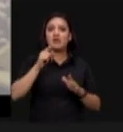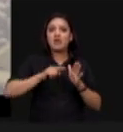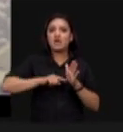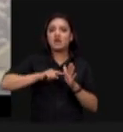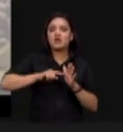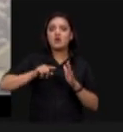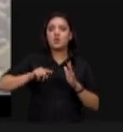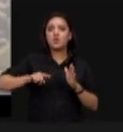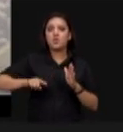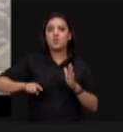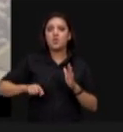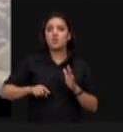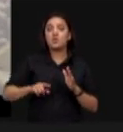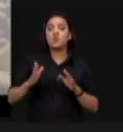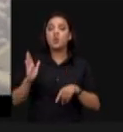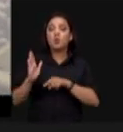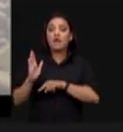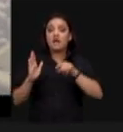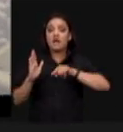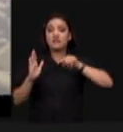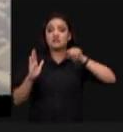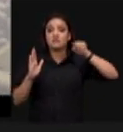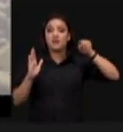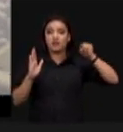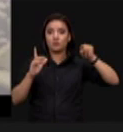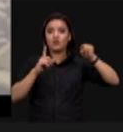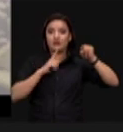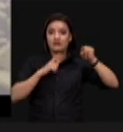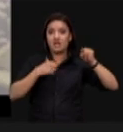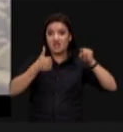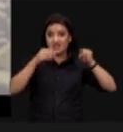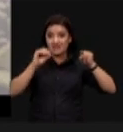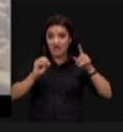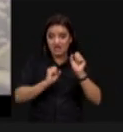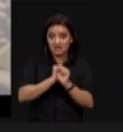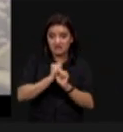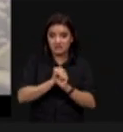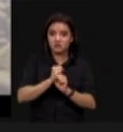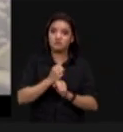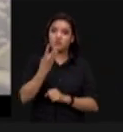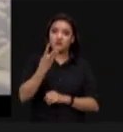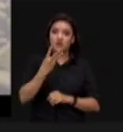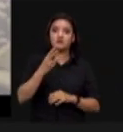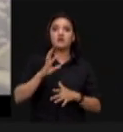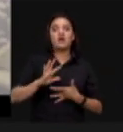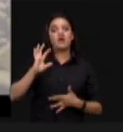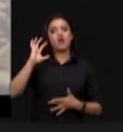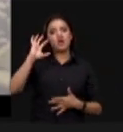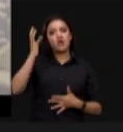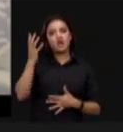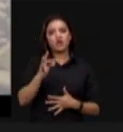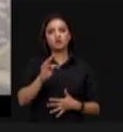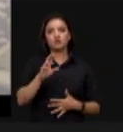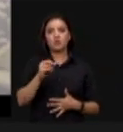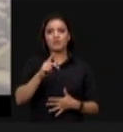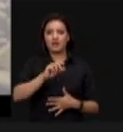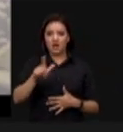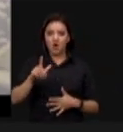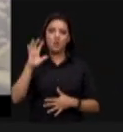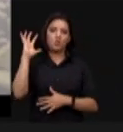% para que o mundo cresça metade disso em 10 anos? Por três razões. Tecnologia tropical, sustentável,